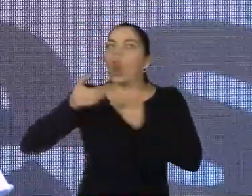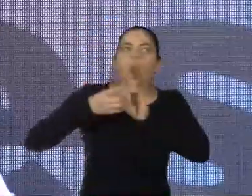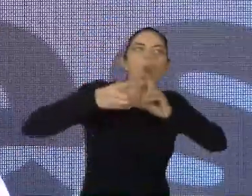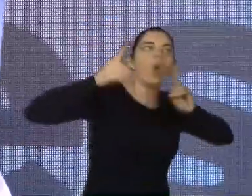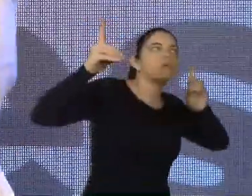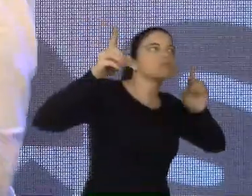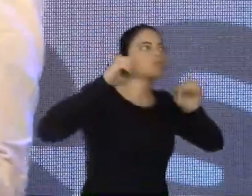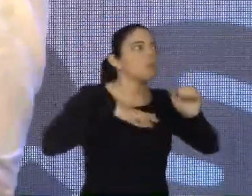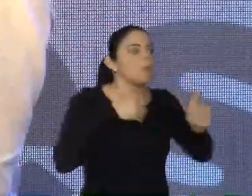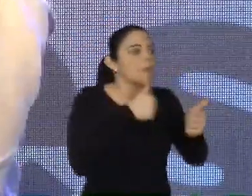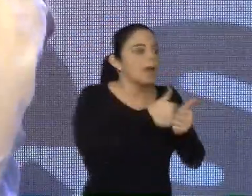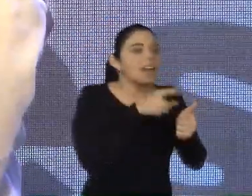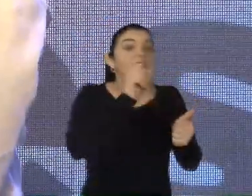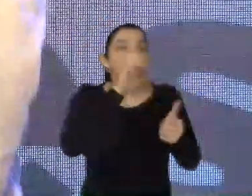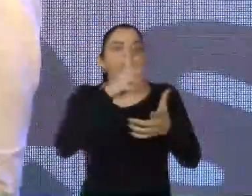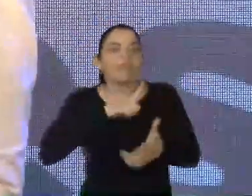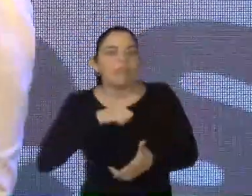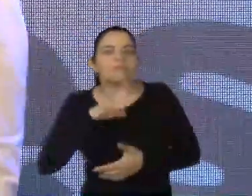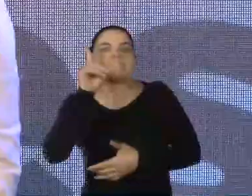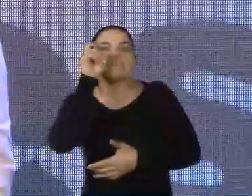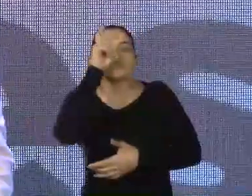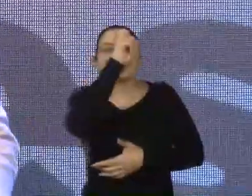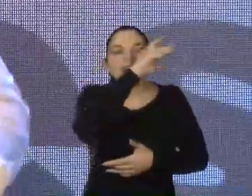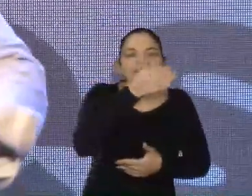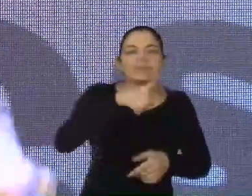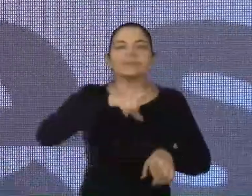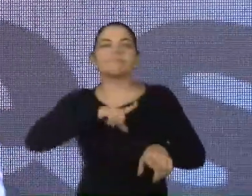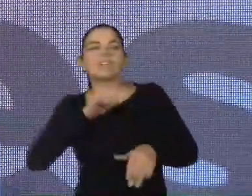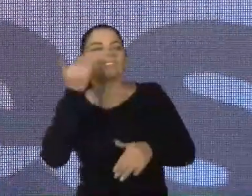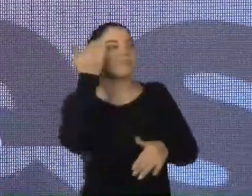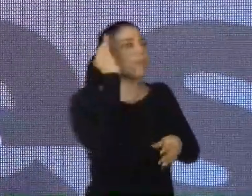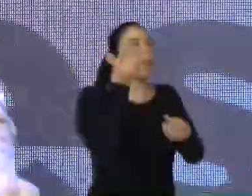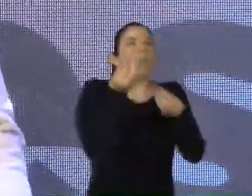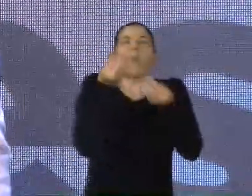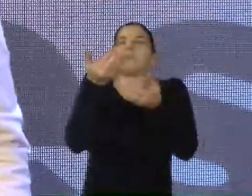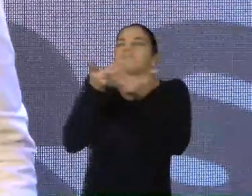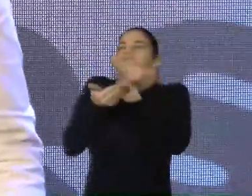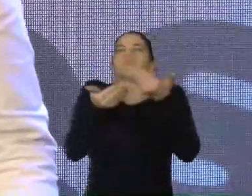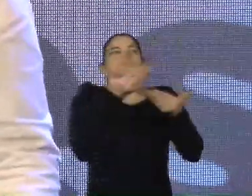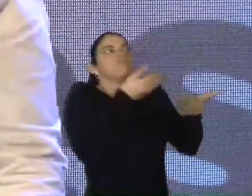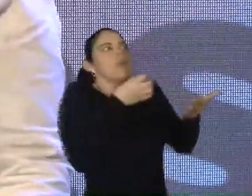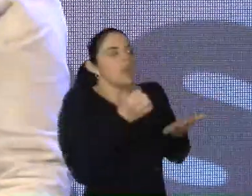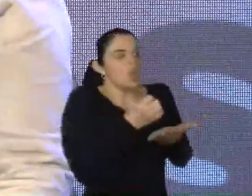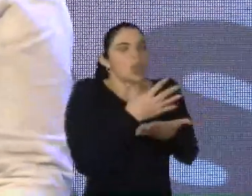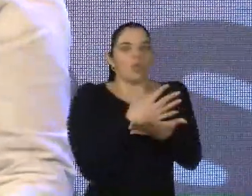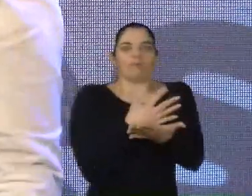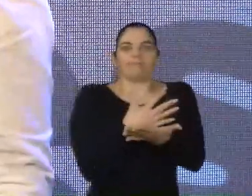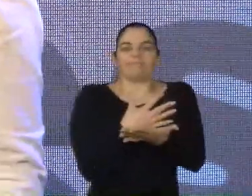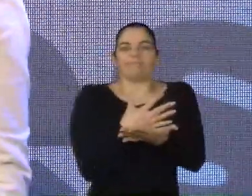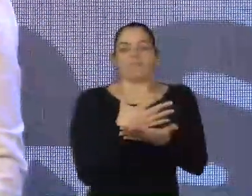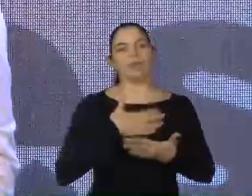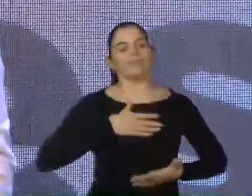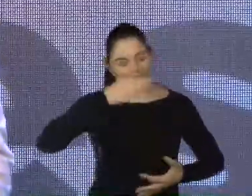e também para aqueles que tinham um pouco de dificuldade de lidar com essa situação, não saber, era uma coisa nova para todo mundo. Eu tenho